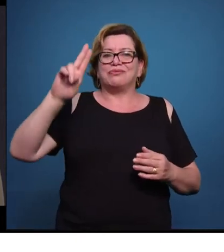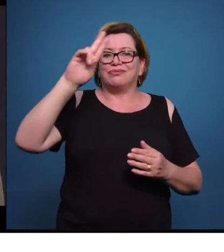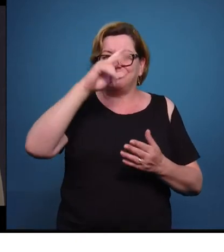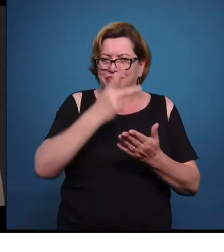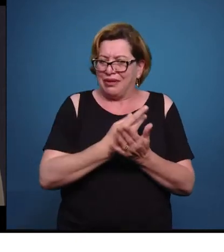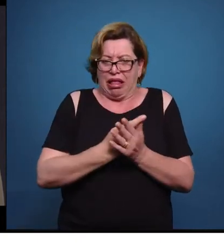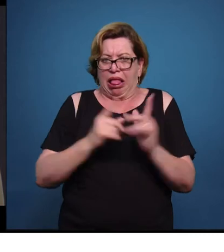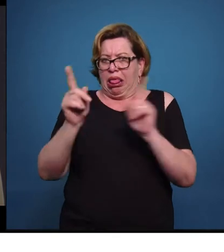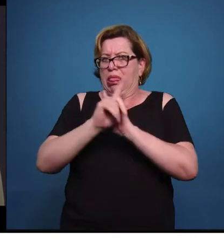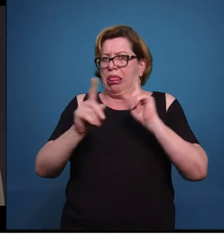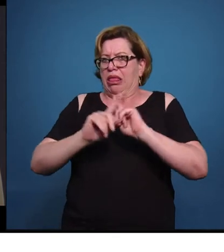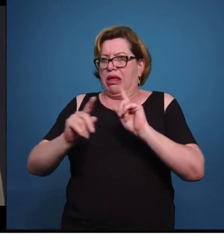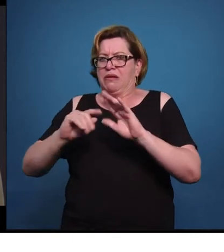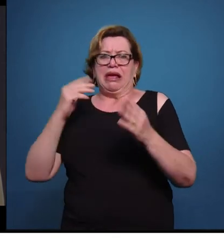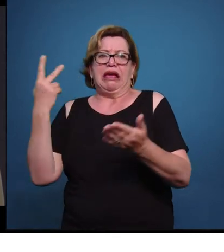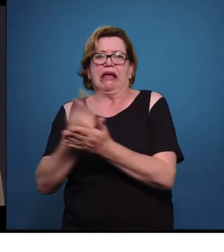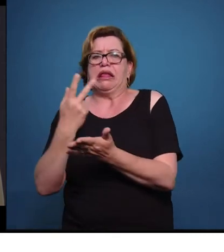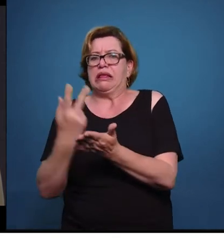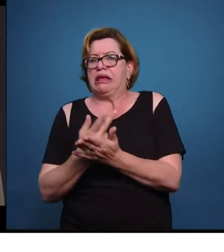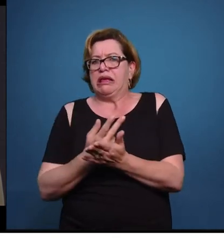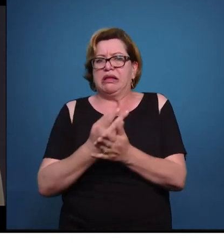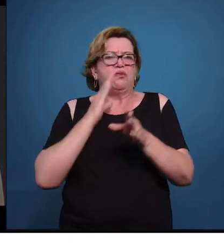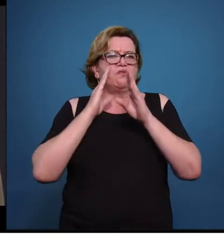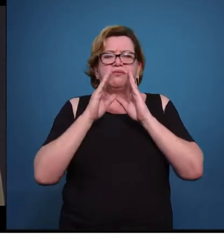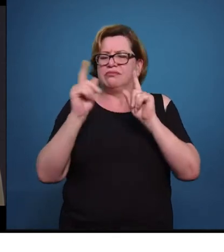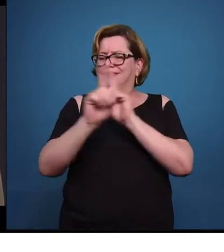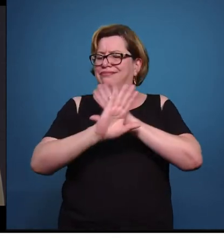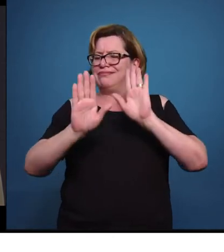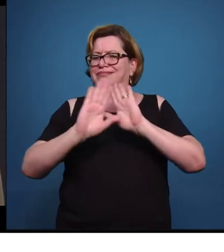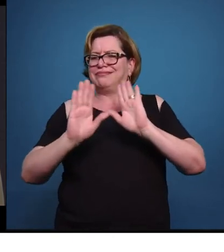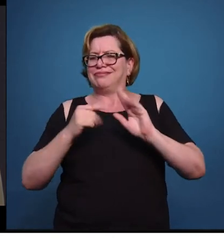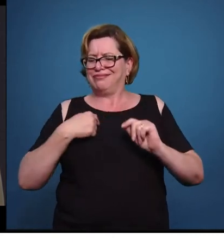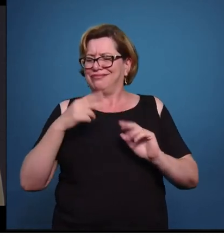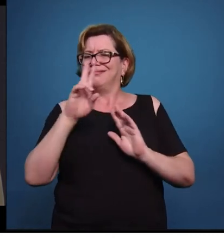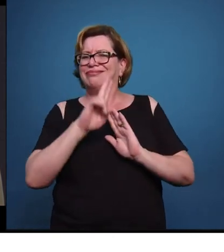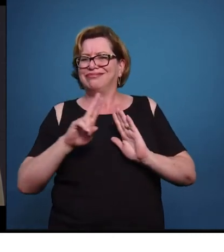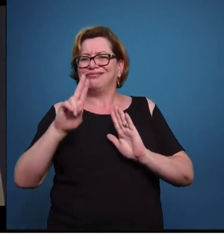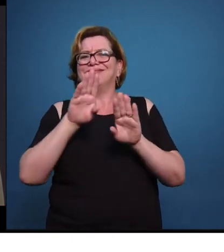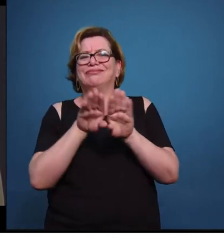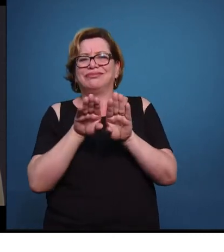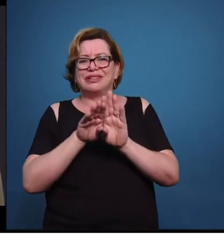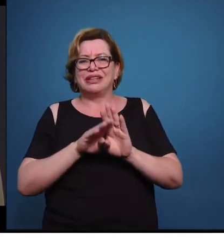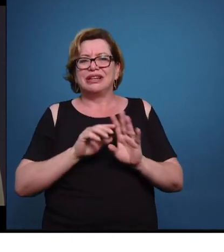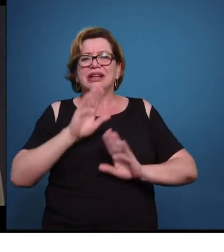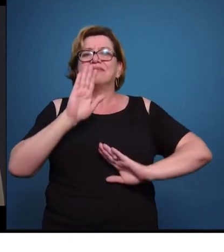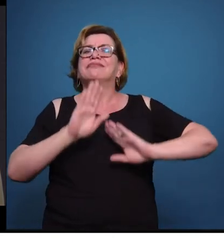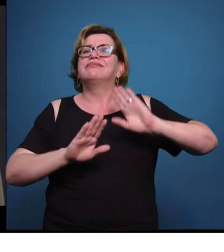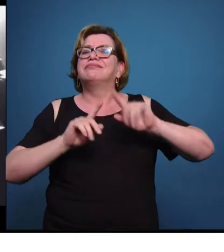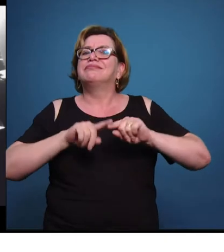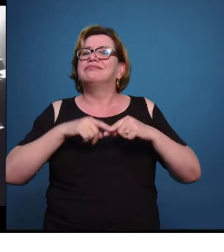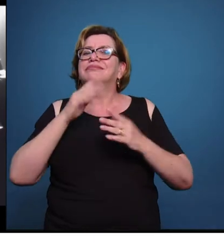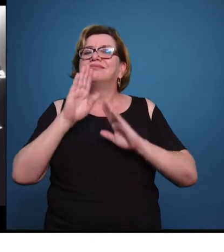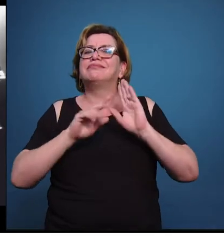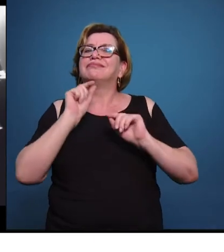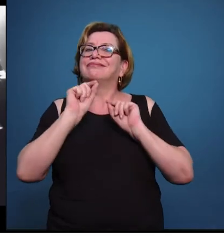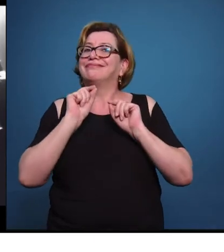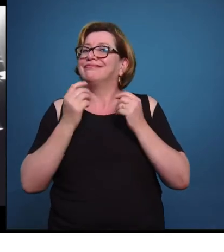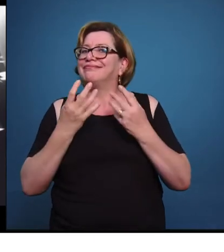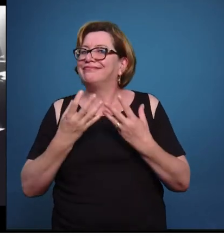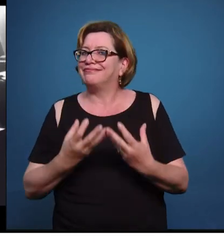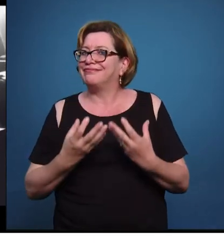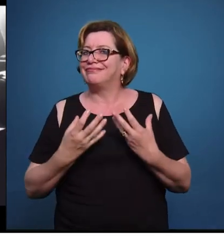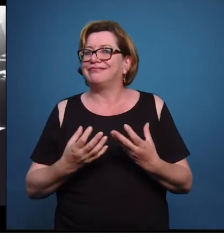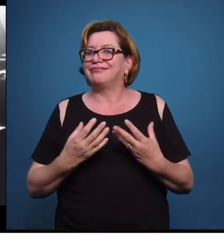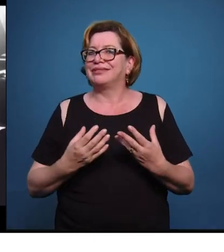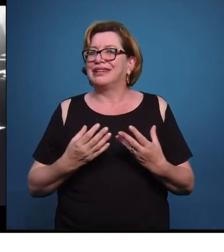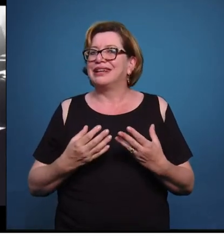farto uso delas, mas tudo depende da implicação, aonde eu quero chegar. E, daí,